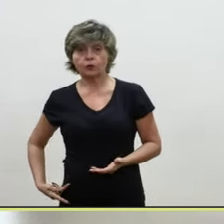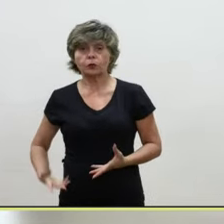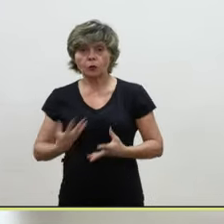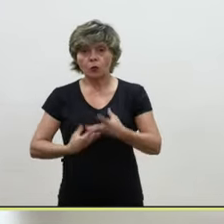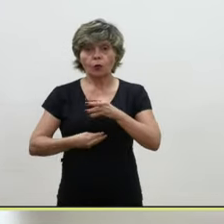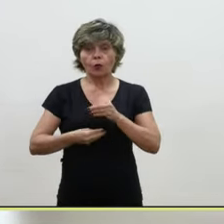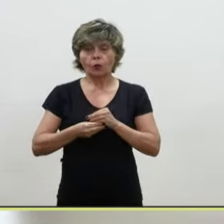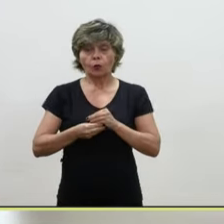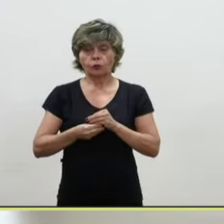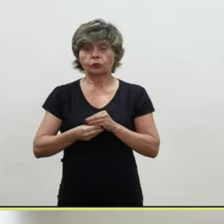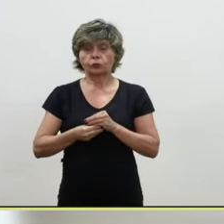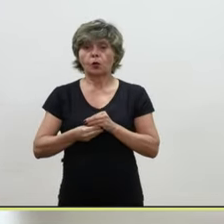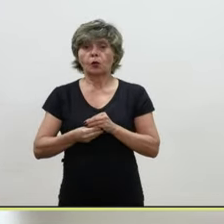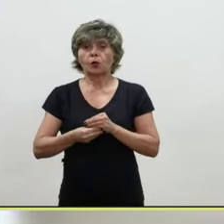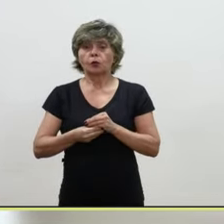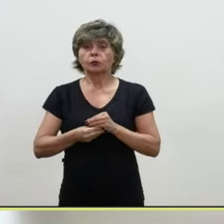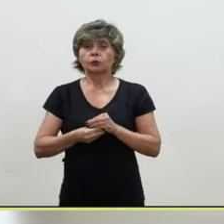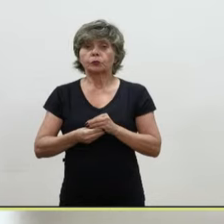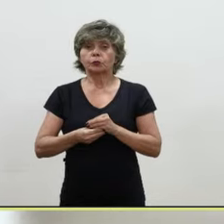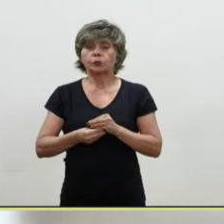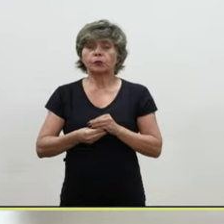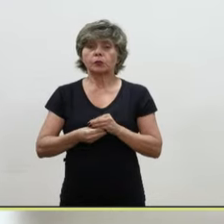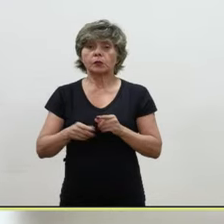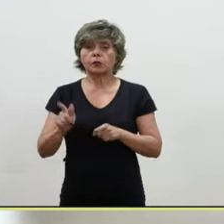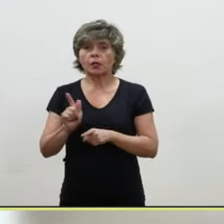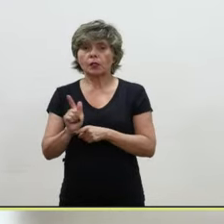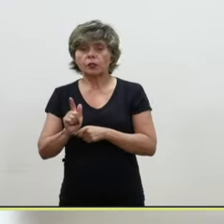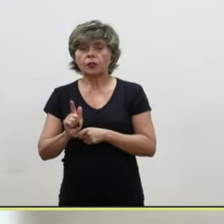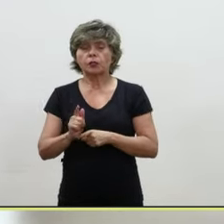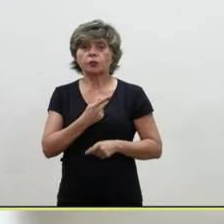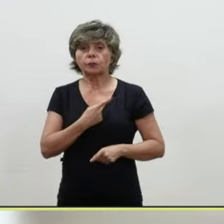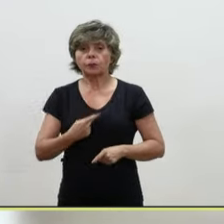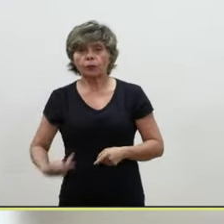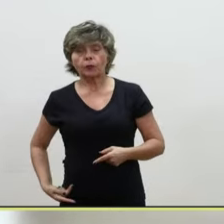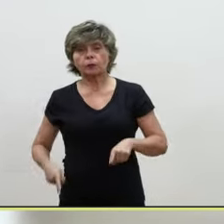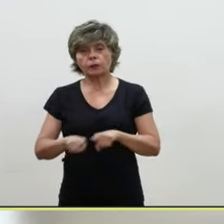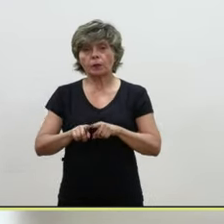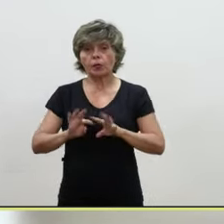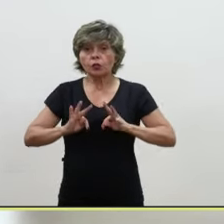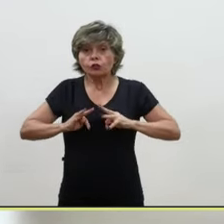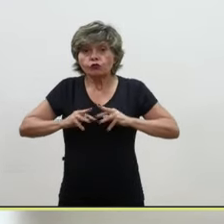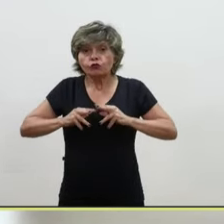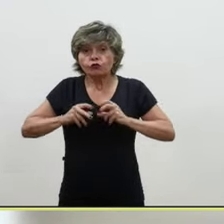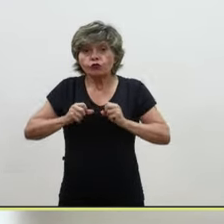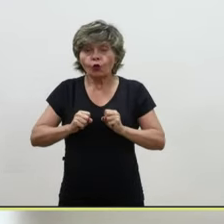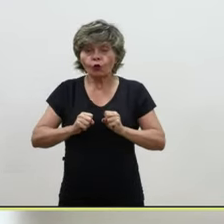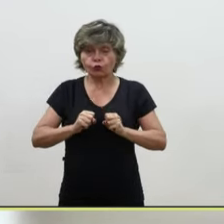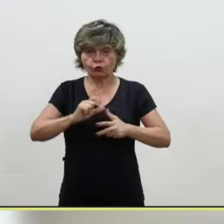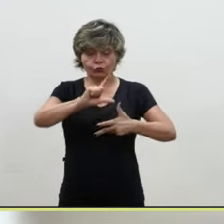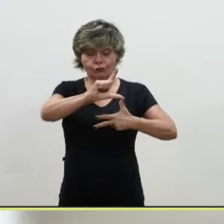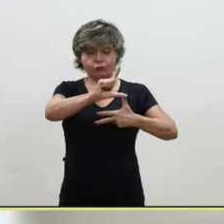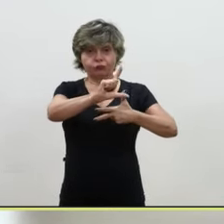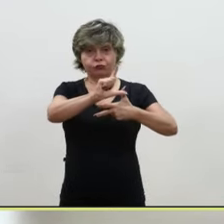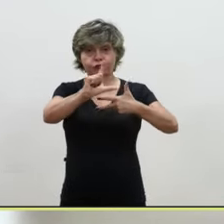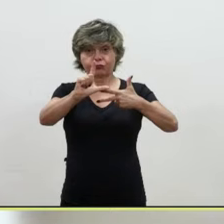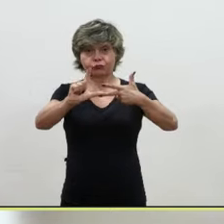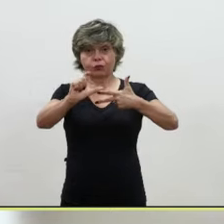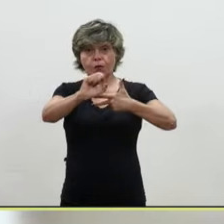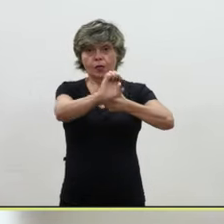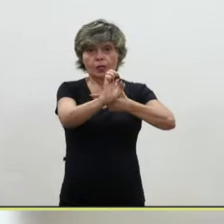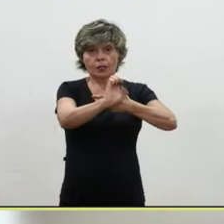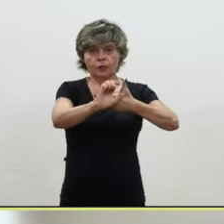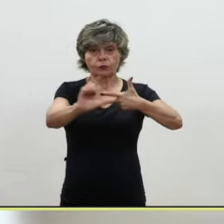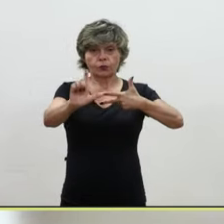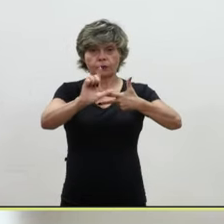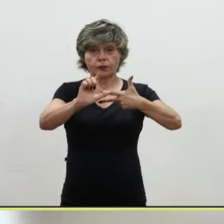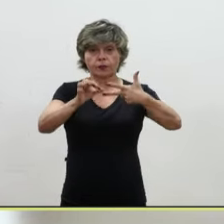agentes políticos de ambos os poderes municipais, então, em função dessa orientação, acredito que o legislativo acabou